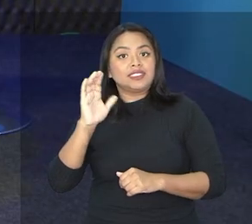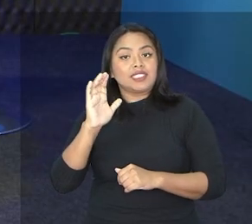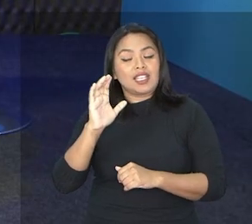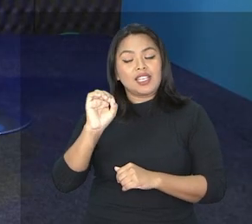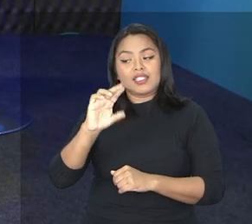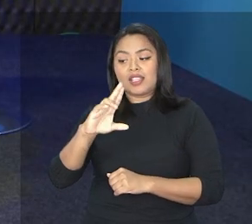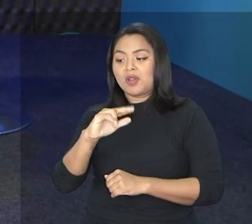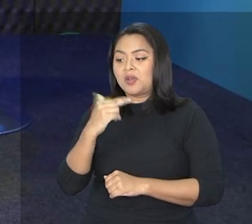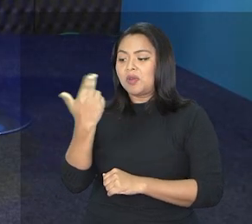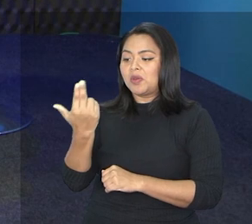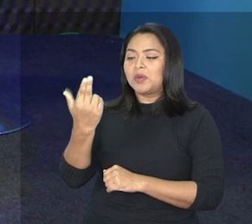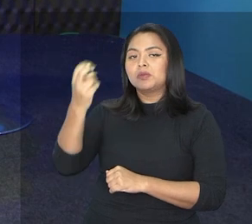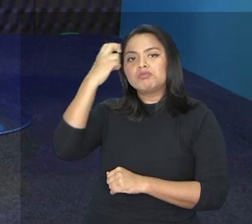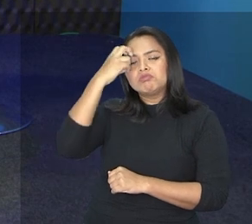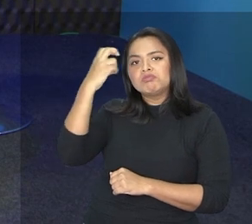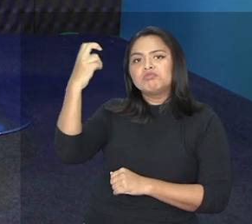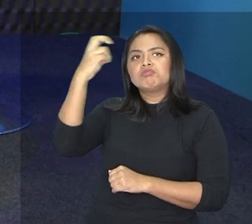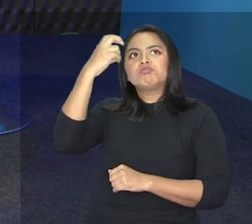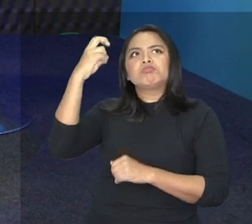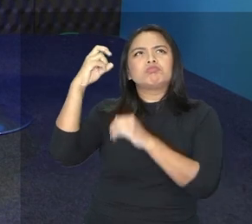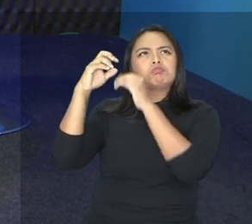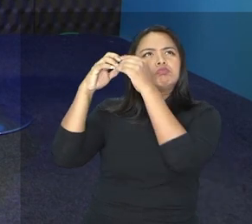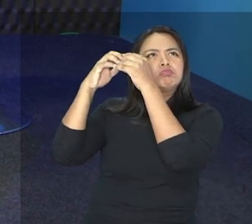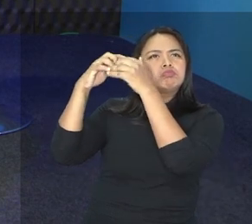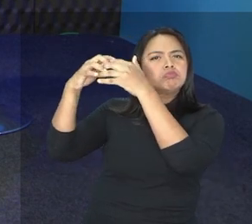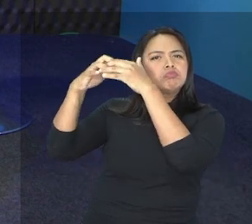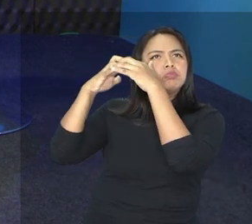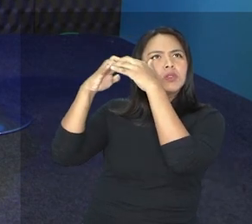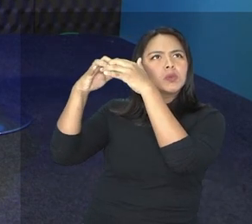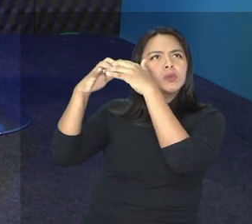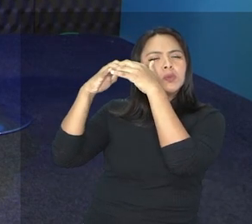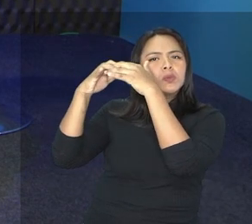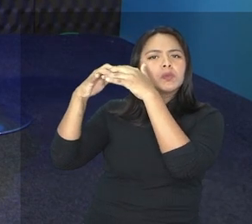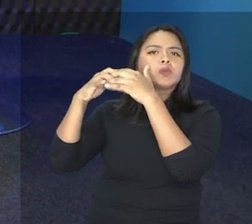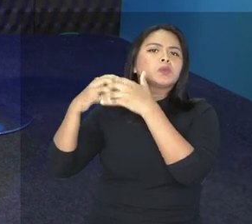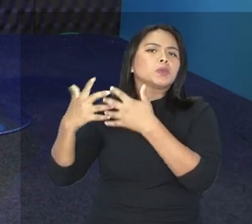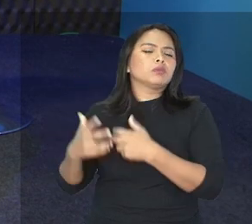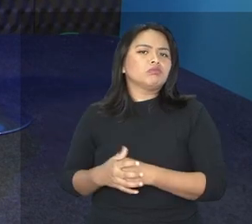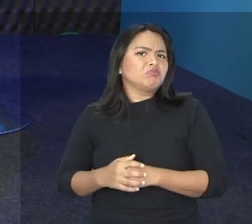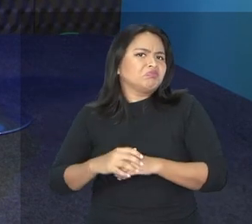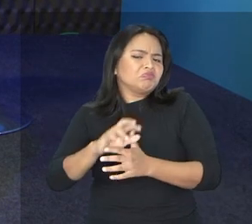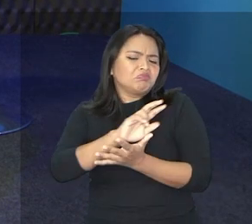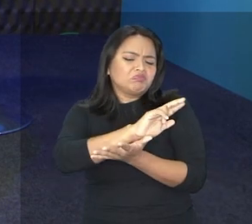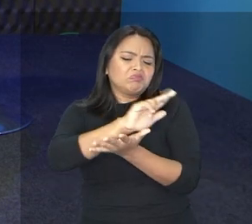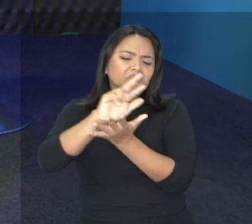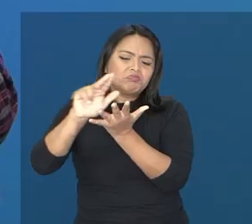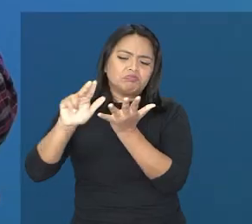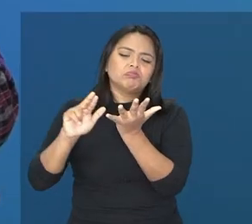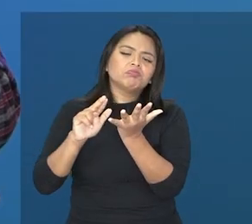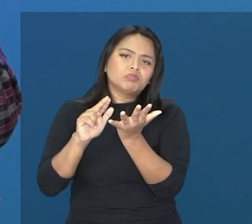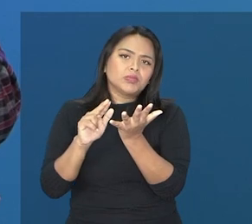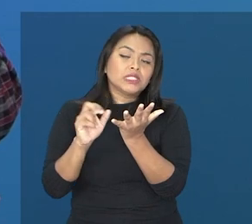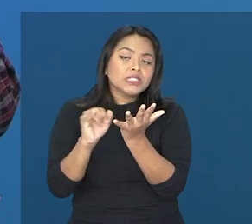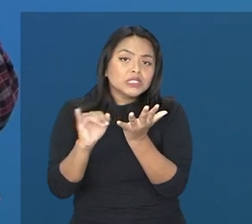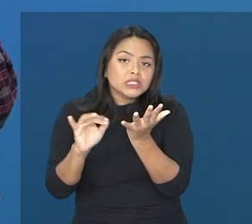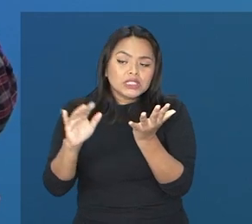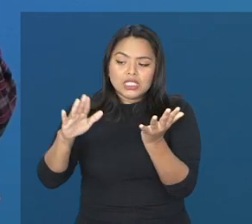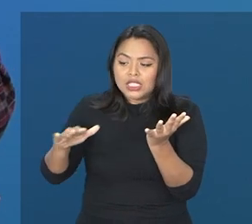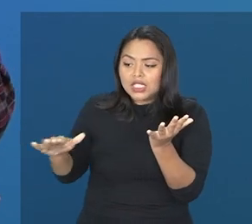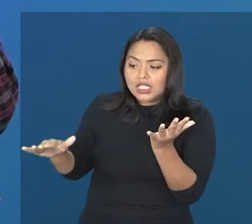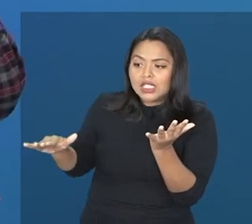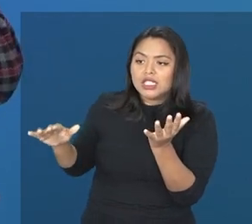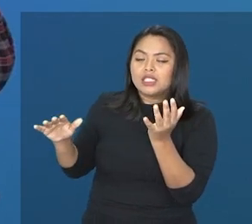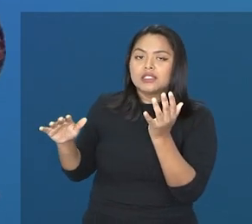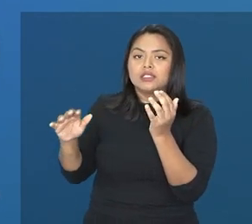de vista da sua inteligência geral, dos aspectos cognitivos, que são amplos, são diversos, e se essa